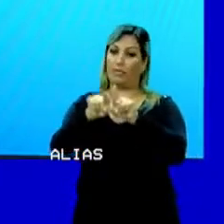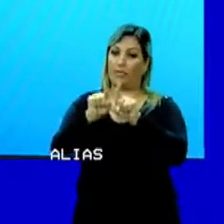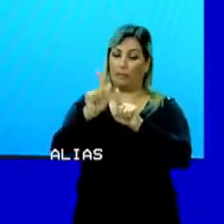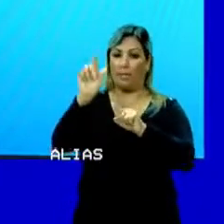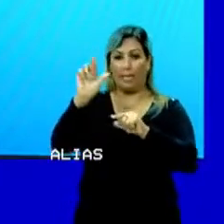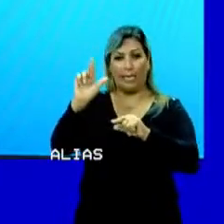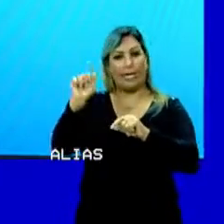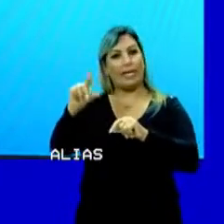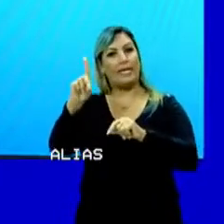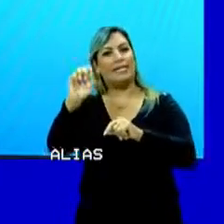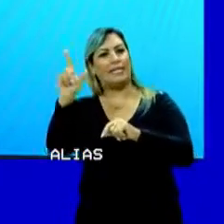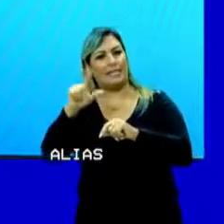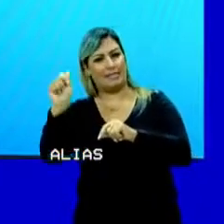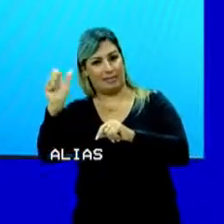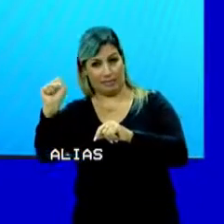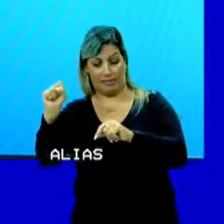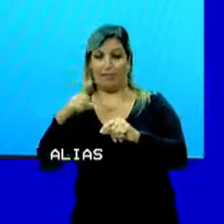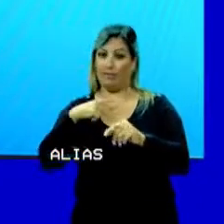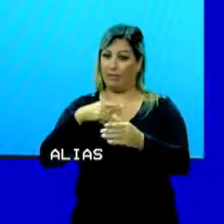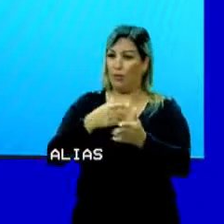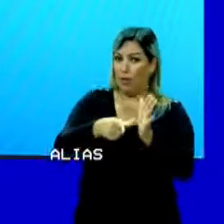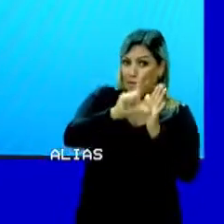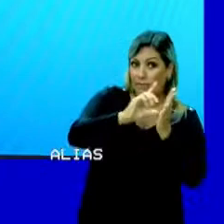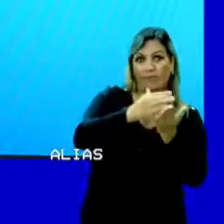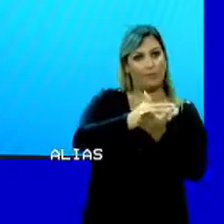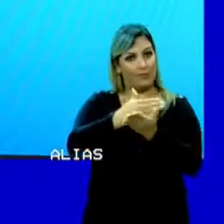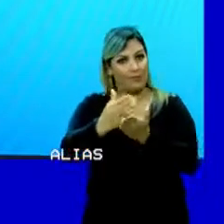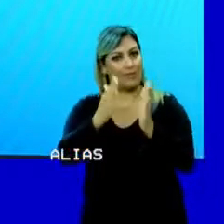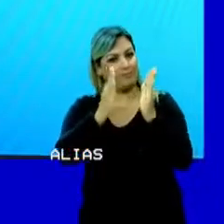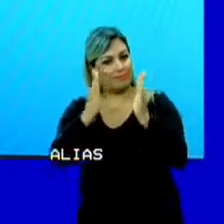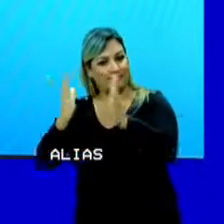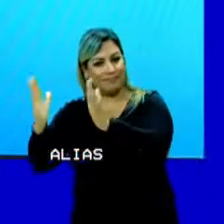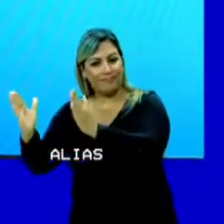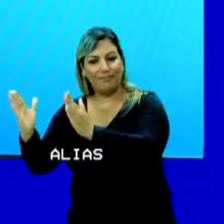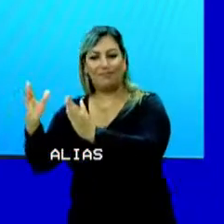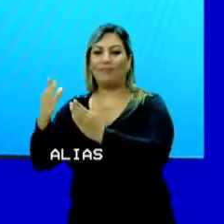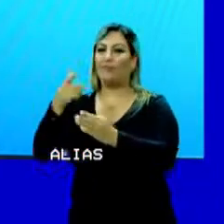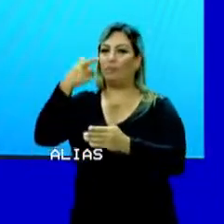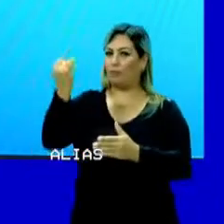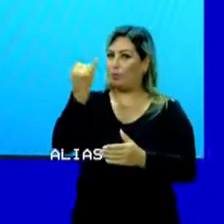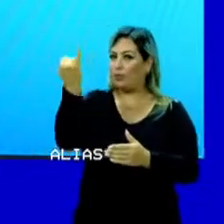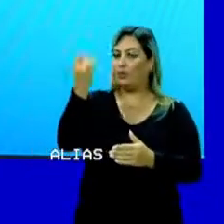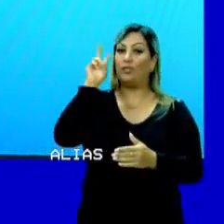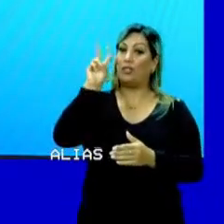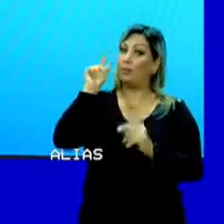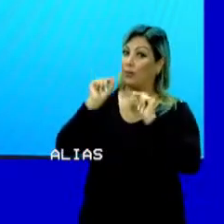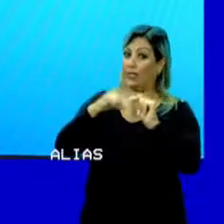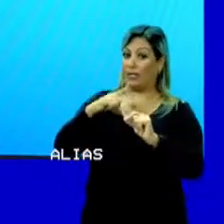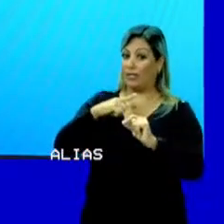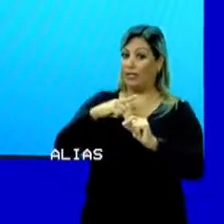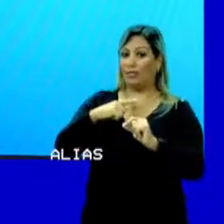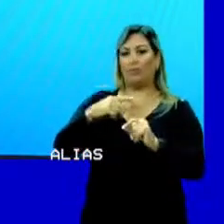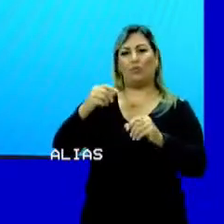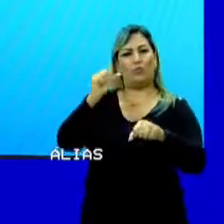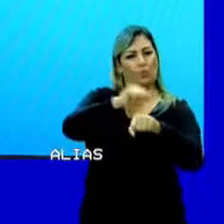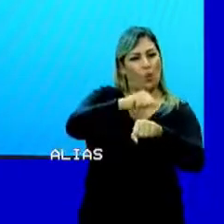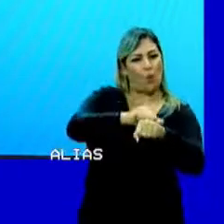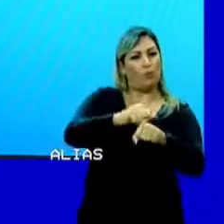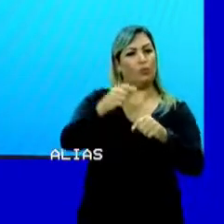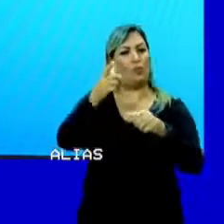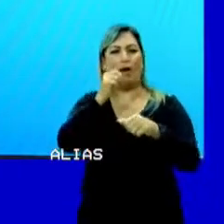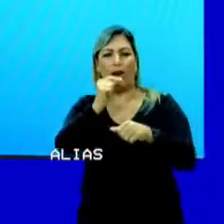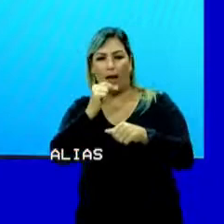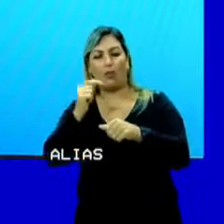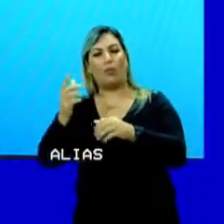estado de gás. Antes que eu comece a entrar em cada parte dessa, é importante lembrar o seguinte. A gente tem aquela questão do sólido, do